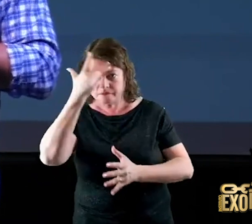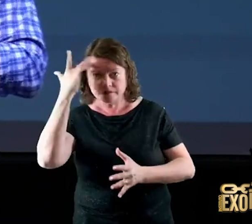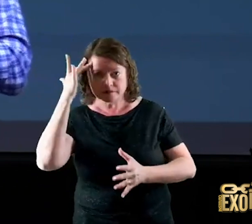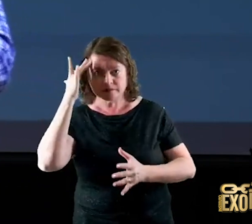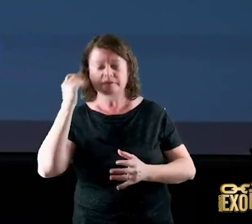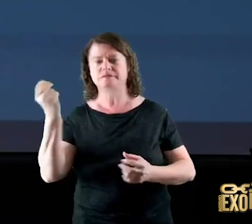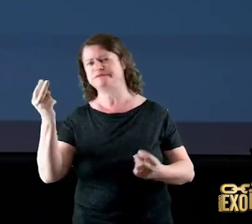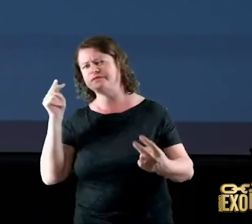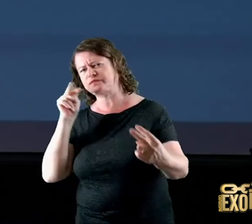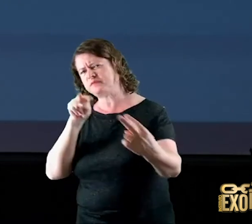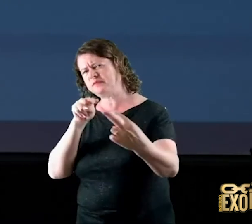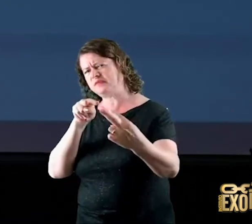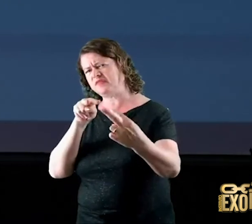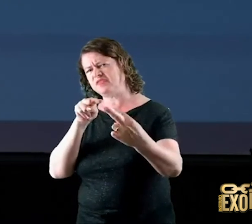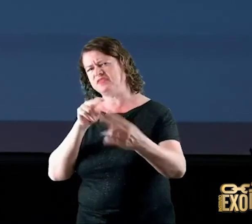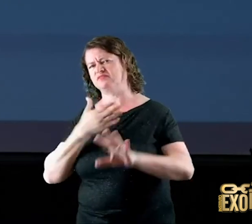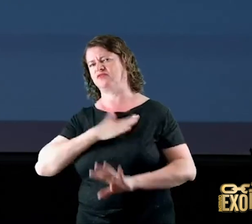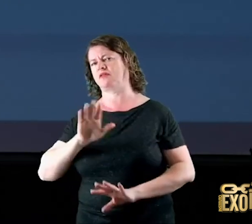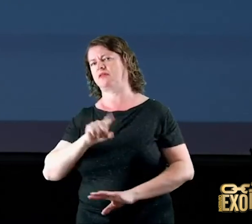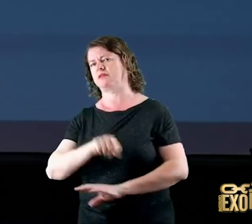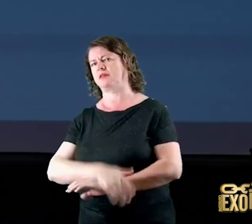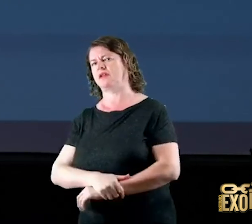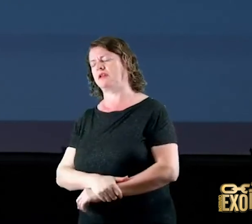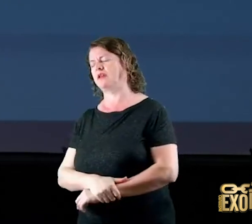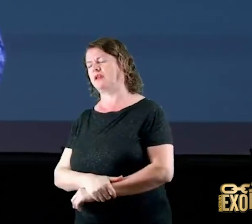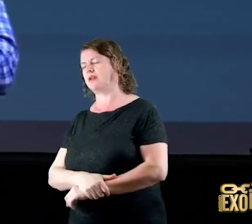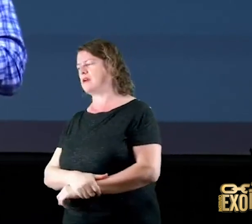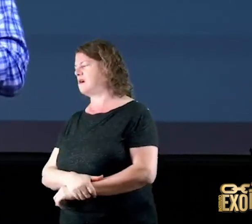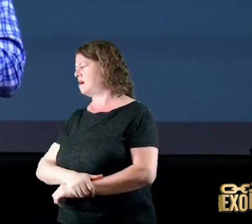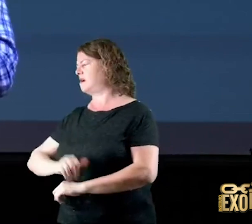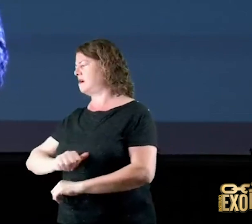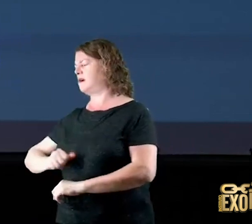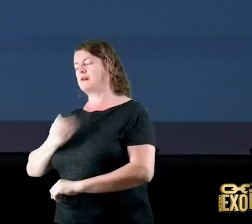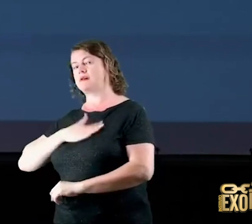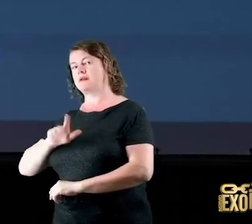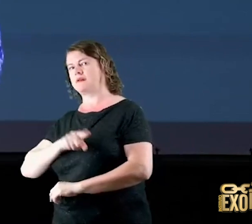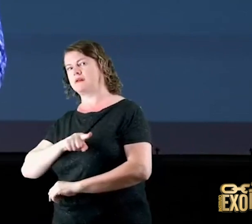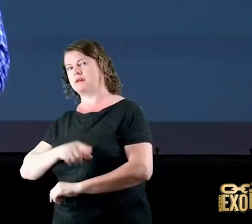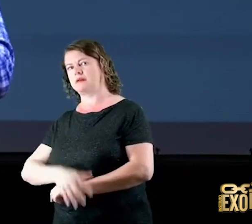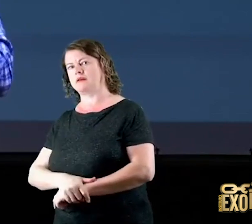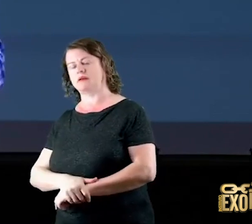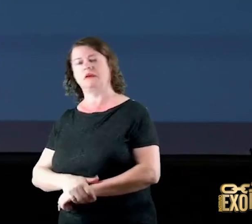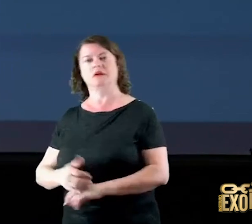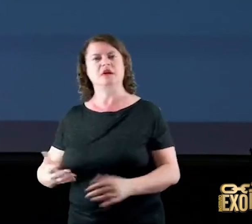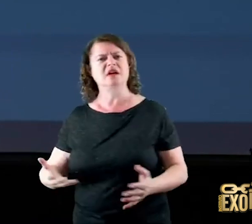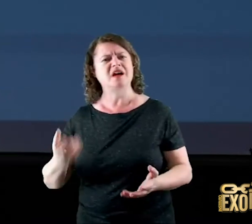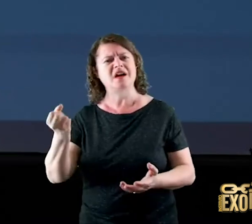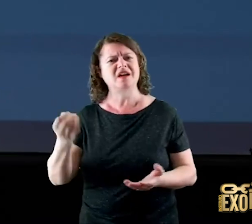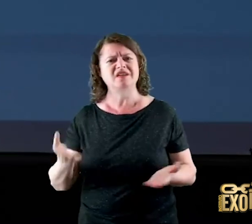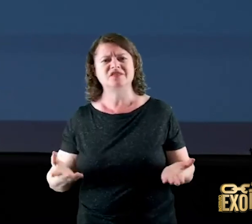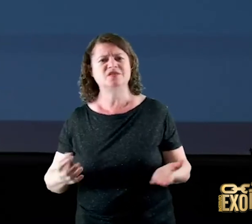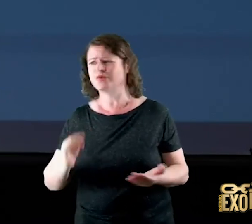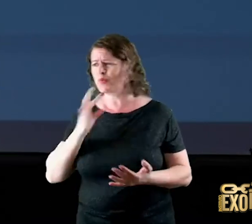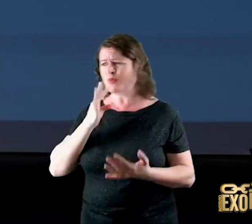olhar para você e falar assim eu não vou com a cara dele mas tem gente que não vai com a tua cara não te conhece ainda quer te destruir